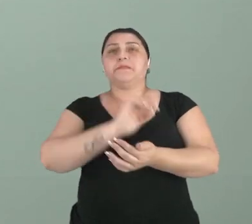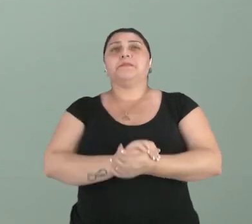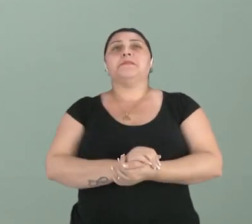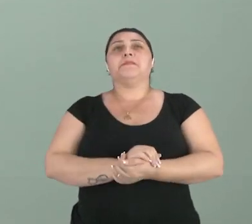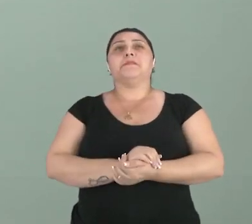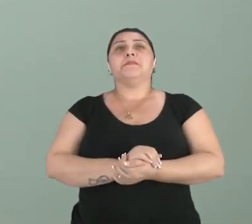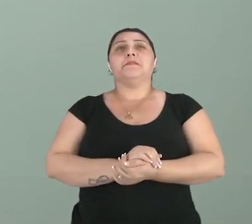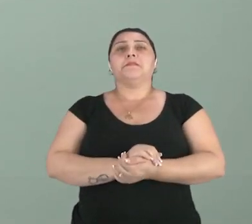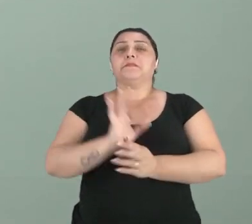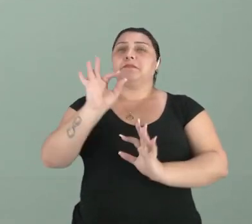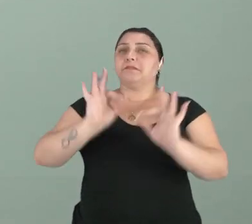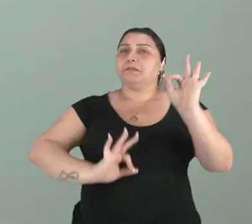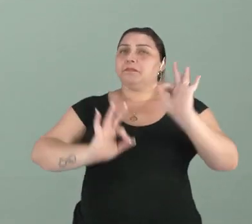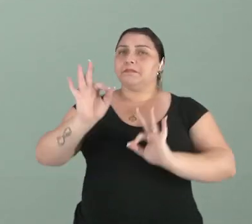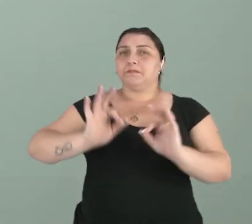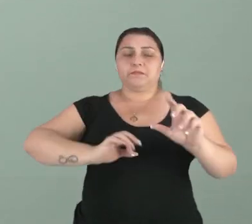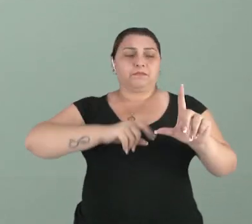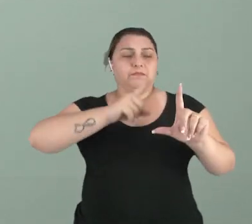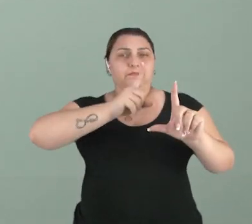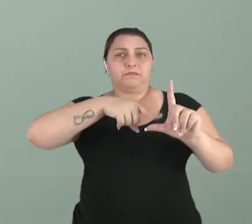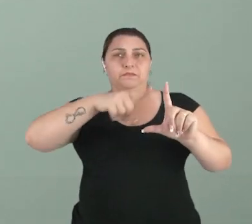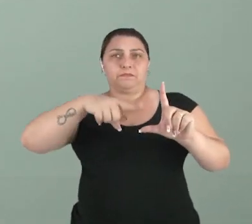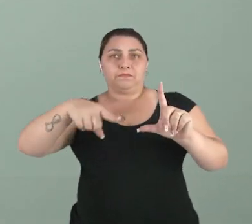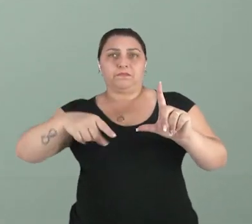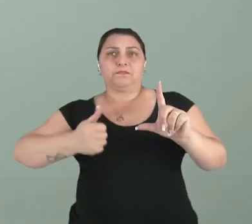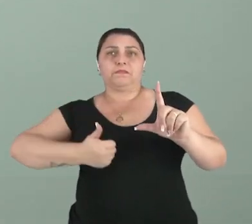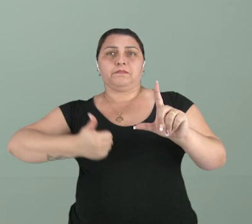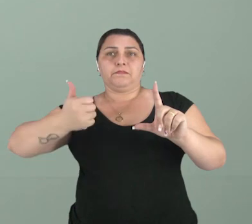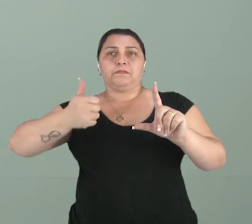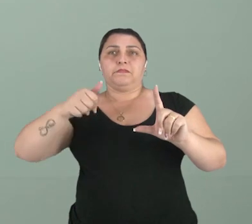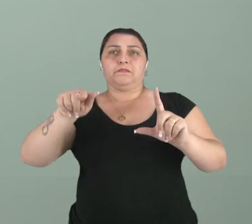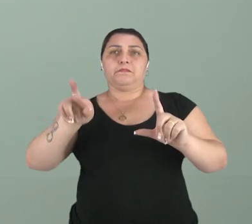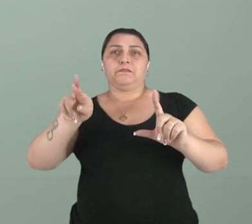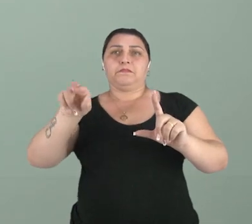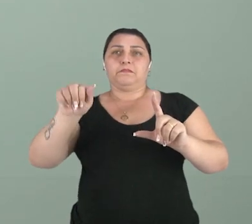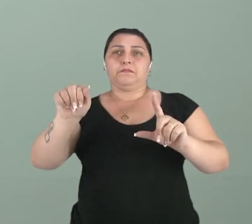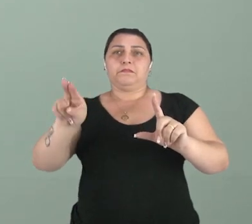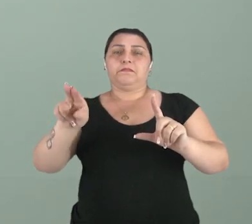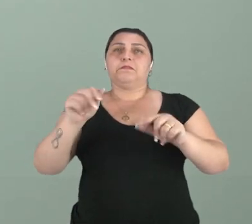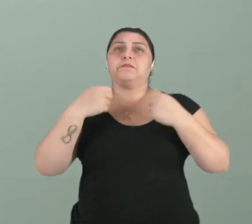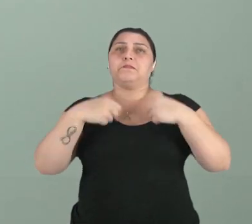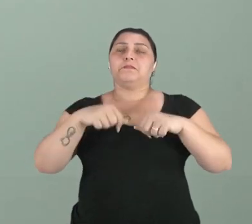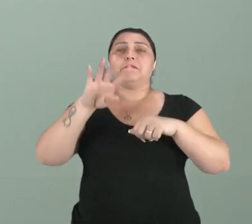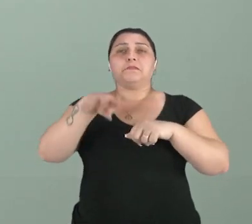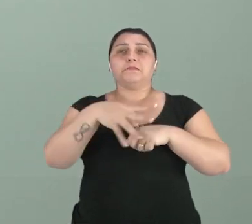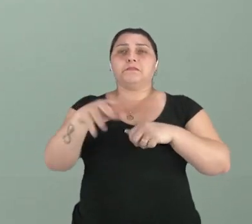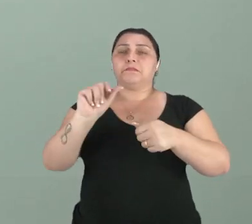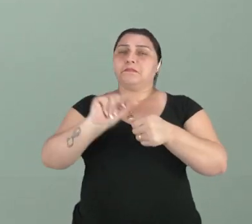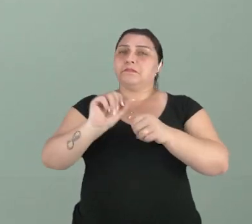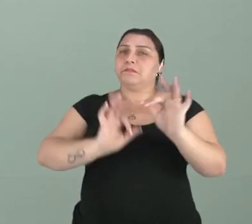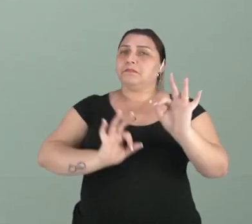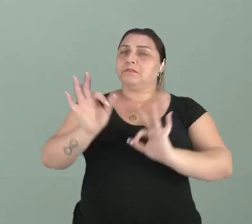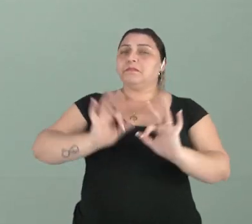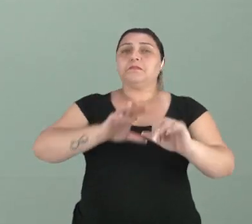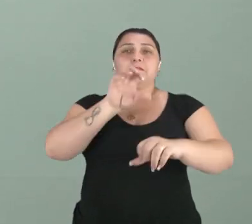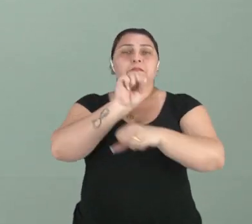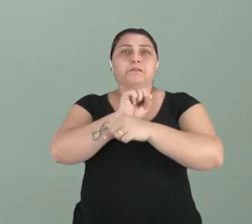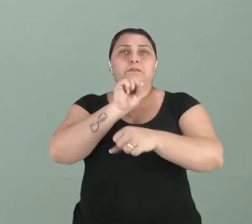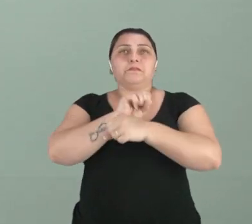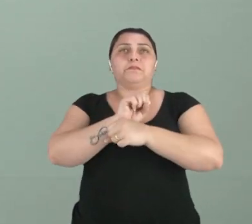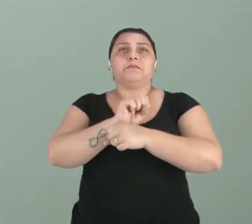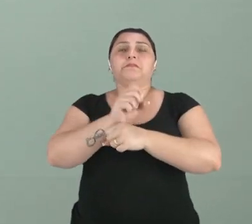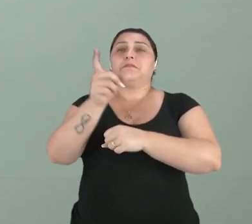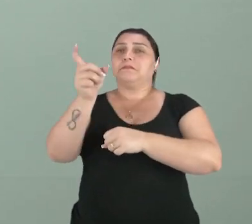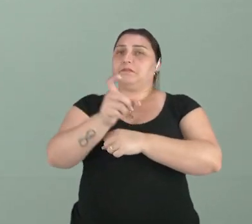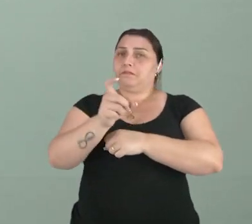para a construção do gráfico do primeiro grau, vocês devem construir uma tabela com o intervalo